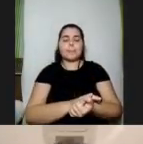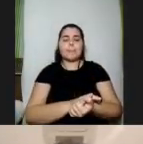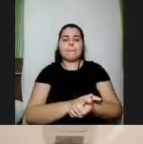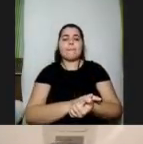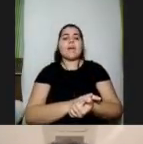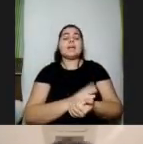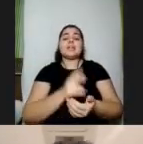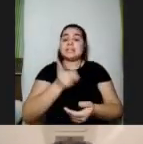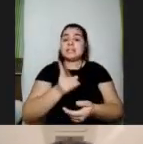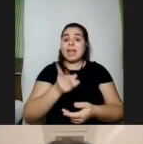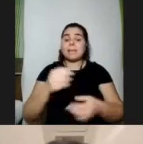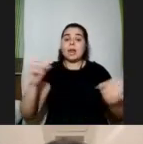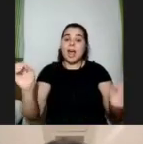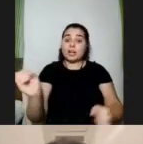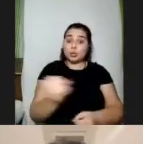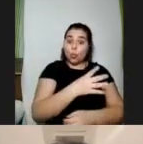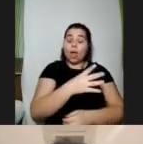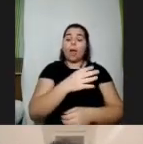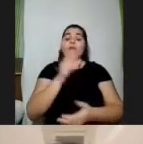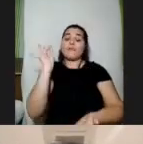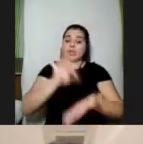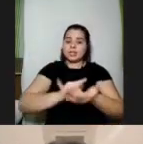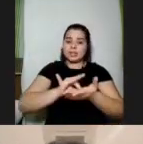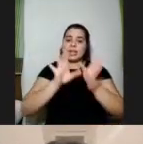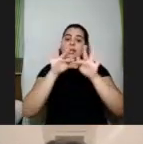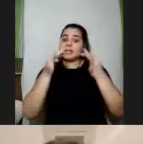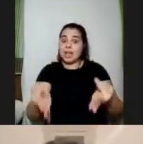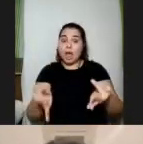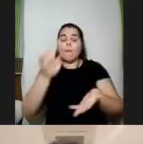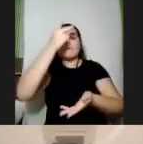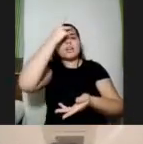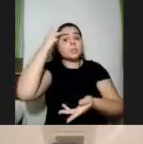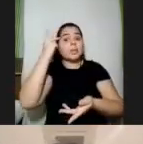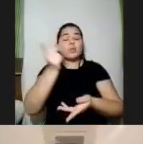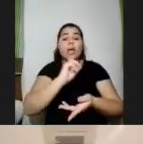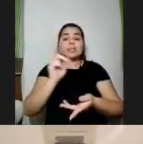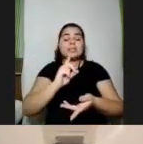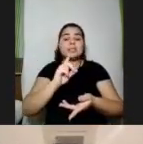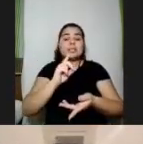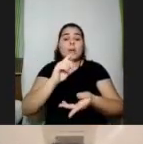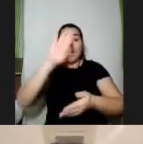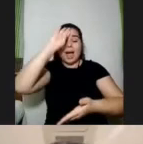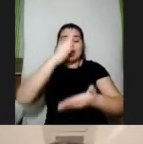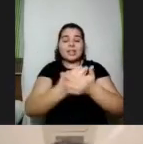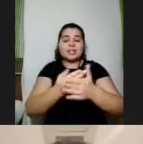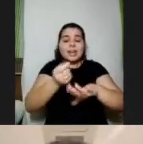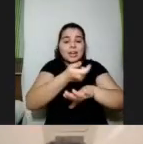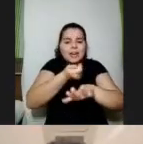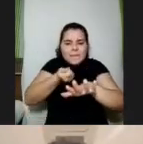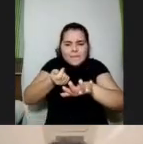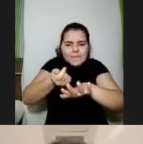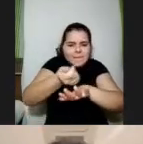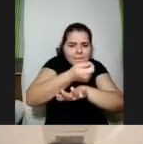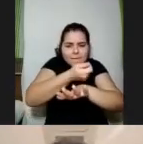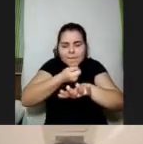atualizada e verdadeira para as pessoas para as pessoas não caírem em fake news para elas realmente se informarem